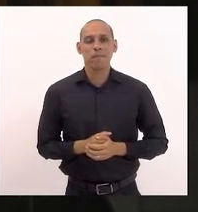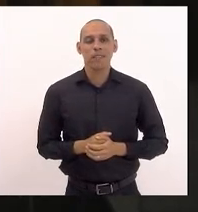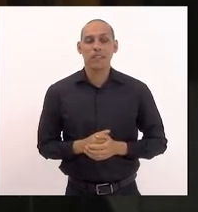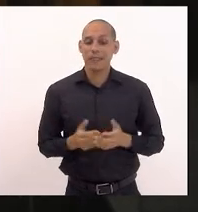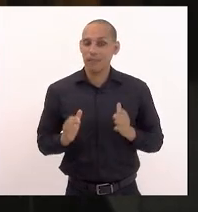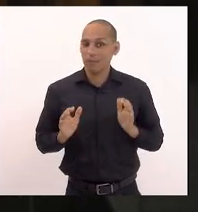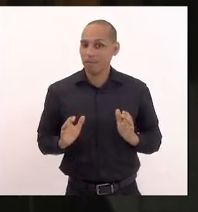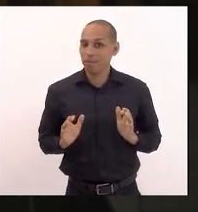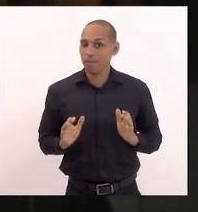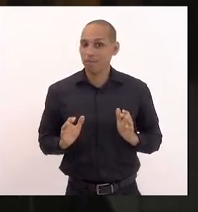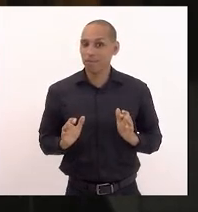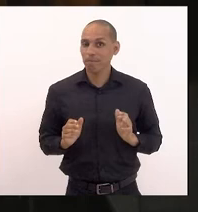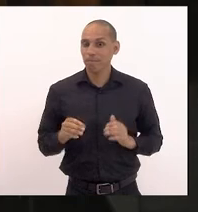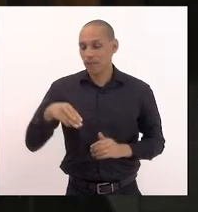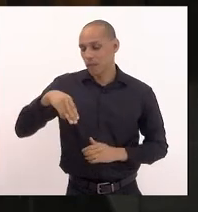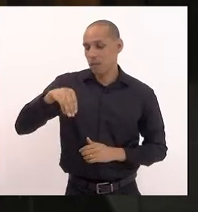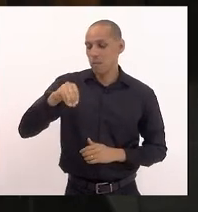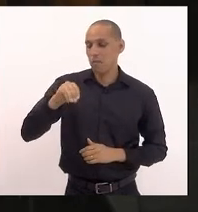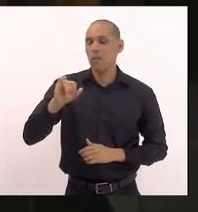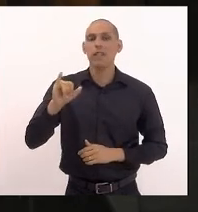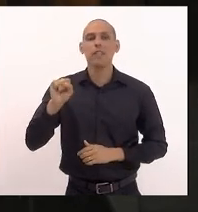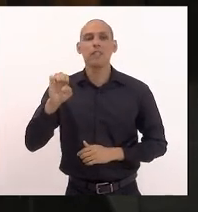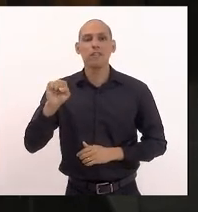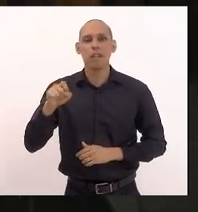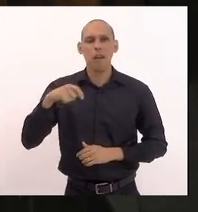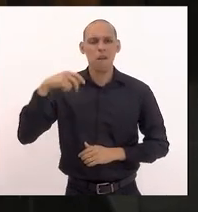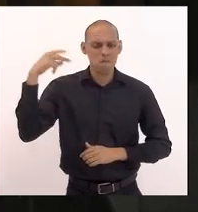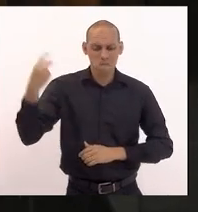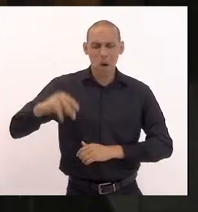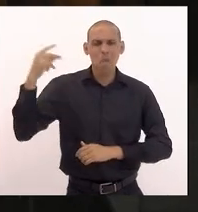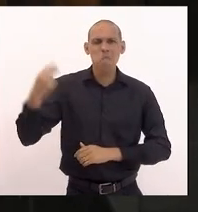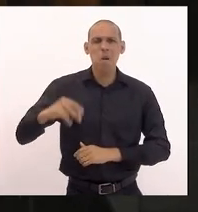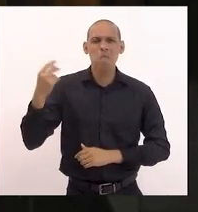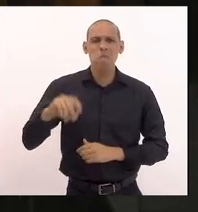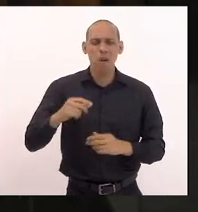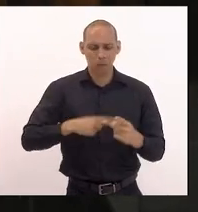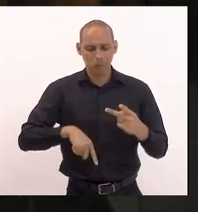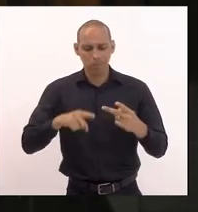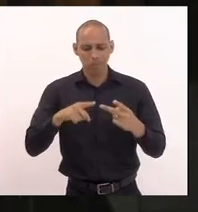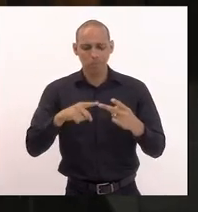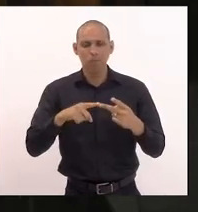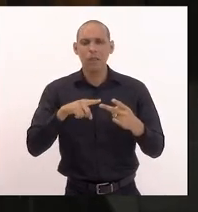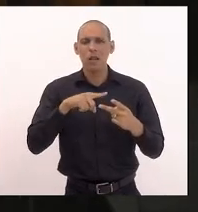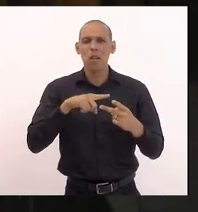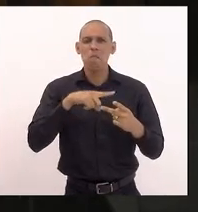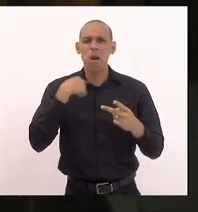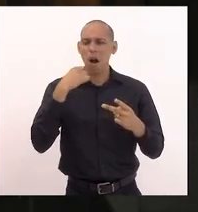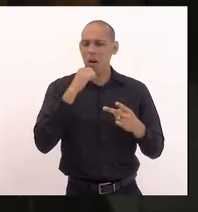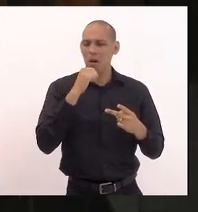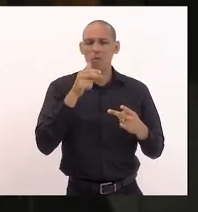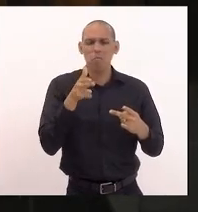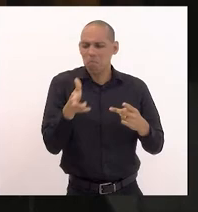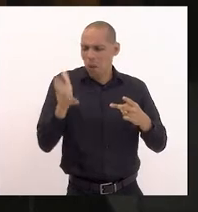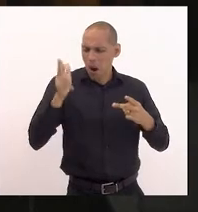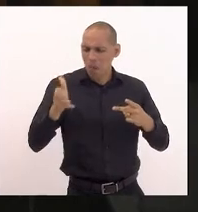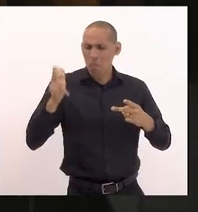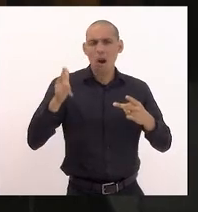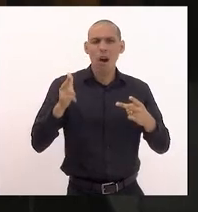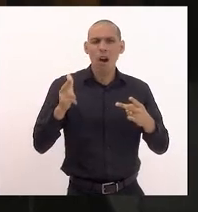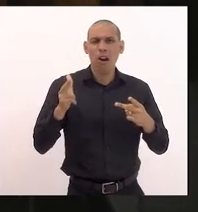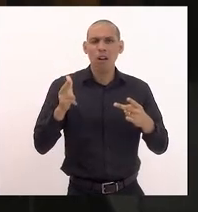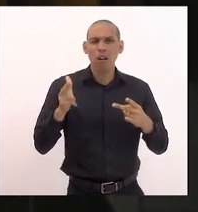linchamento do Mousas o assassinato com dois tiros que o terceiro não pegou